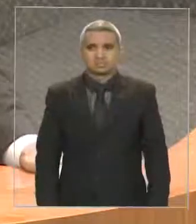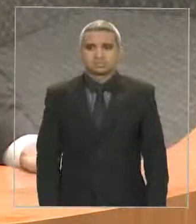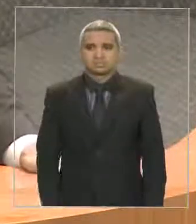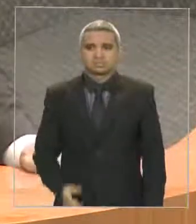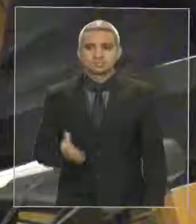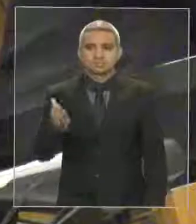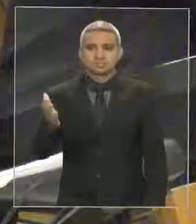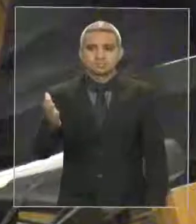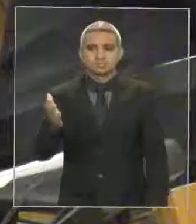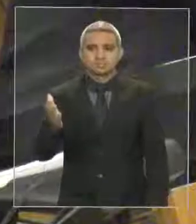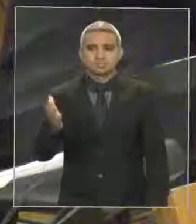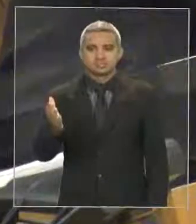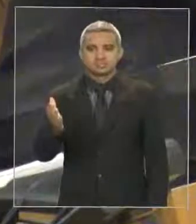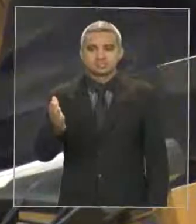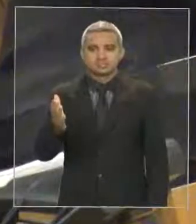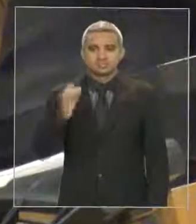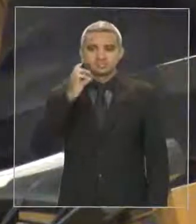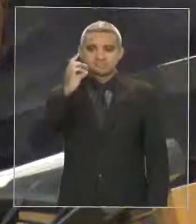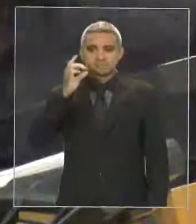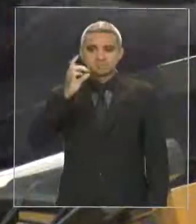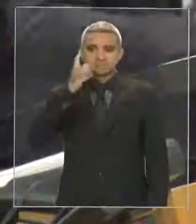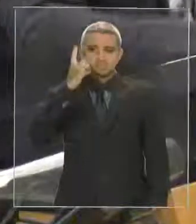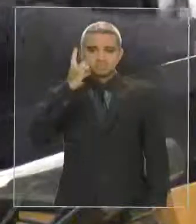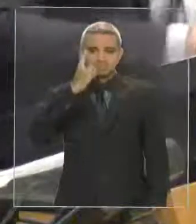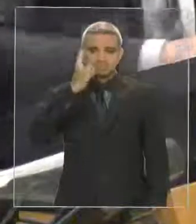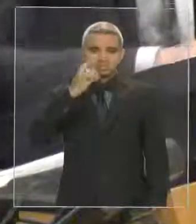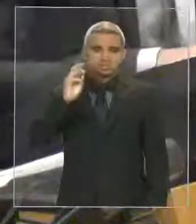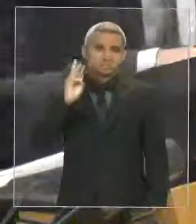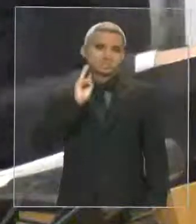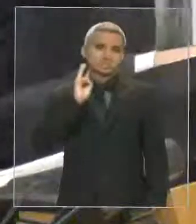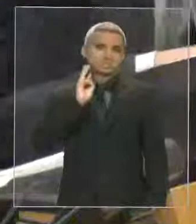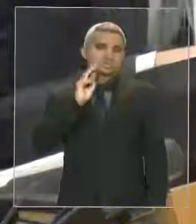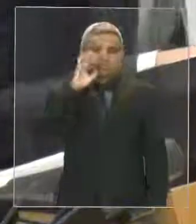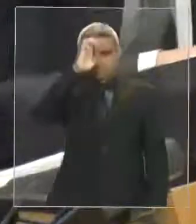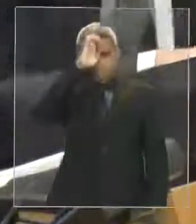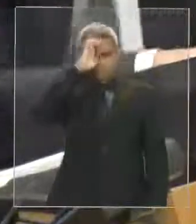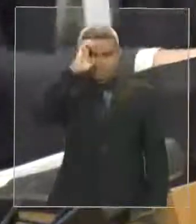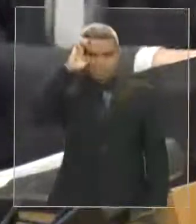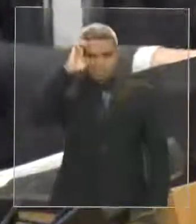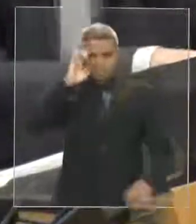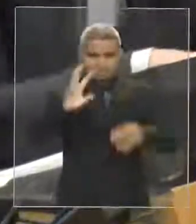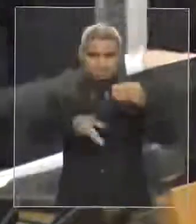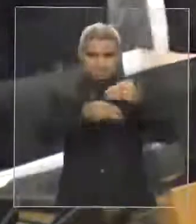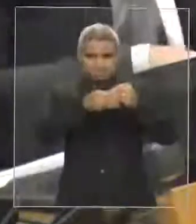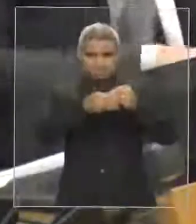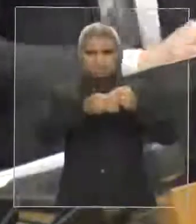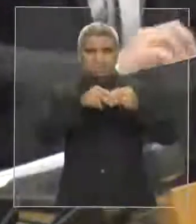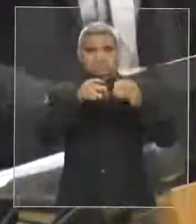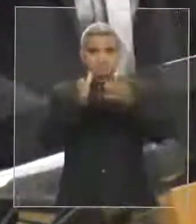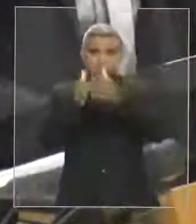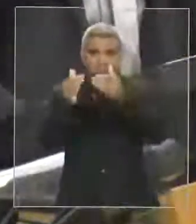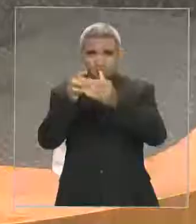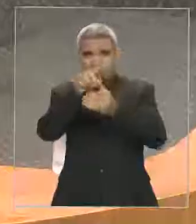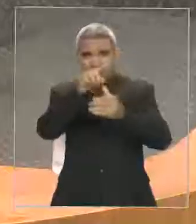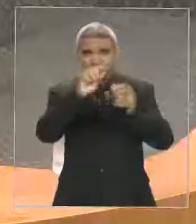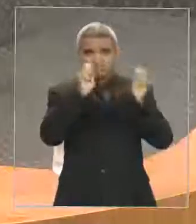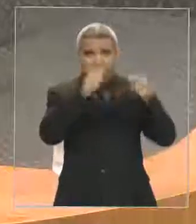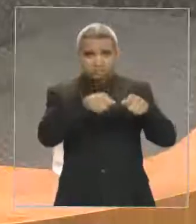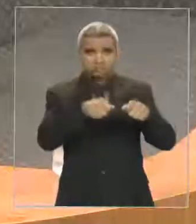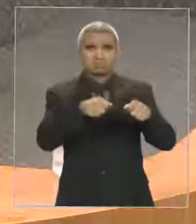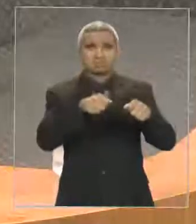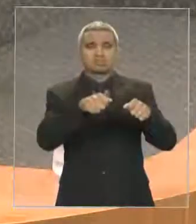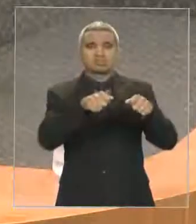deputado Elio, após o APAR, acho que deputado Braz, peço que a Vossa Excelência conclua. Deputado Elio, quero parabenizar a Vossa Excelência pela